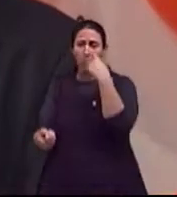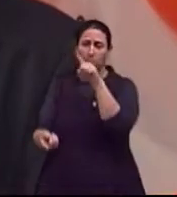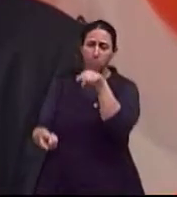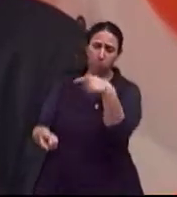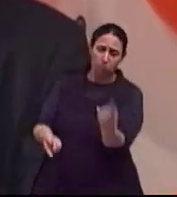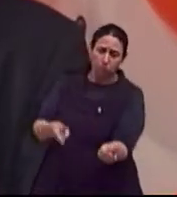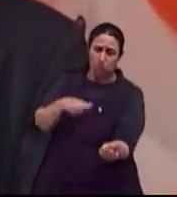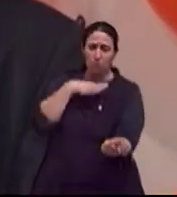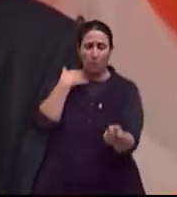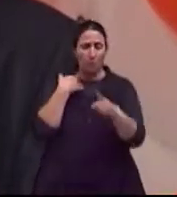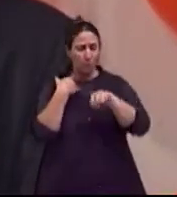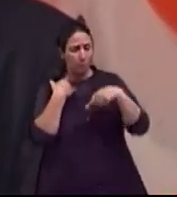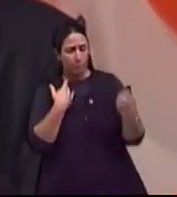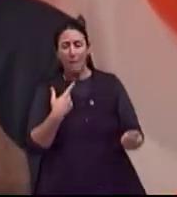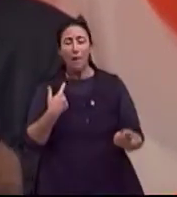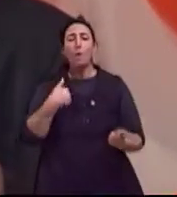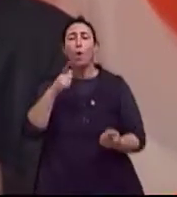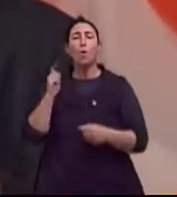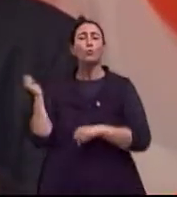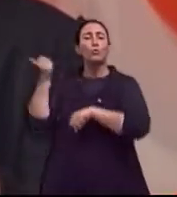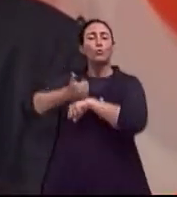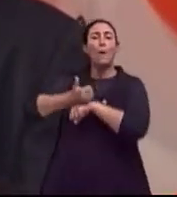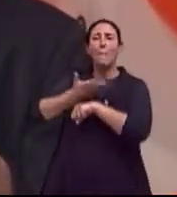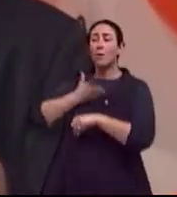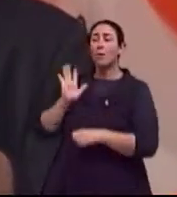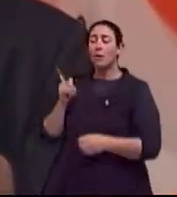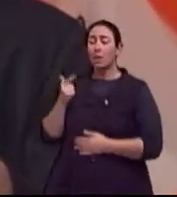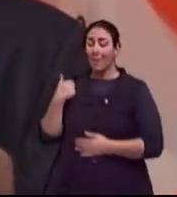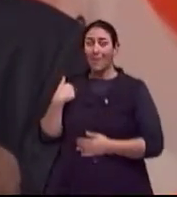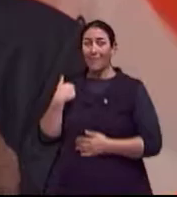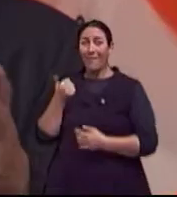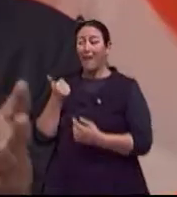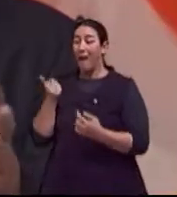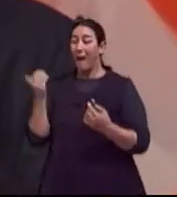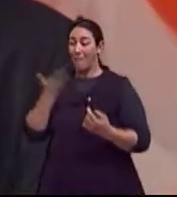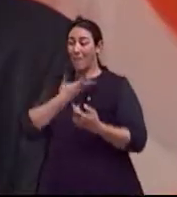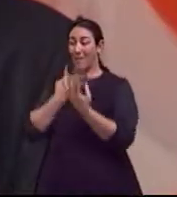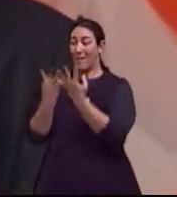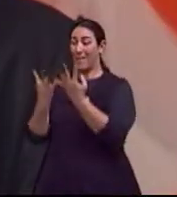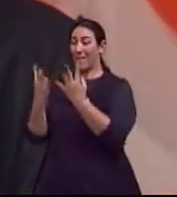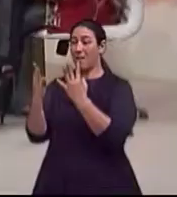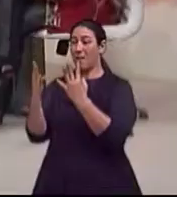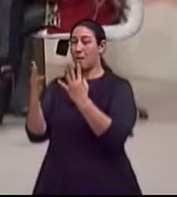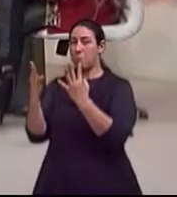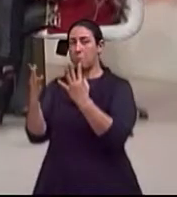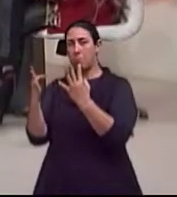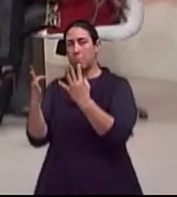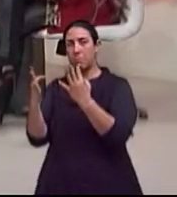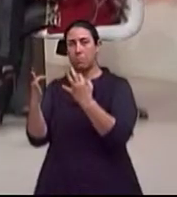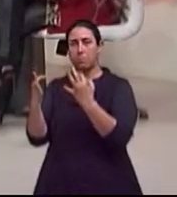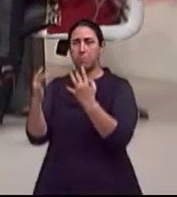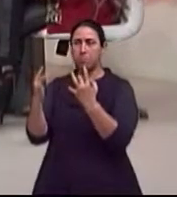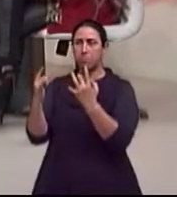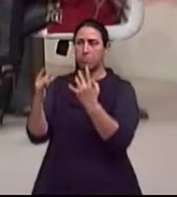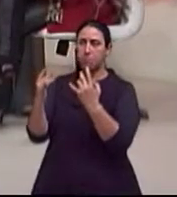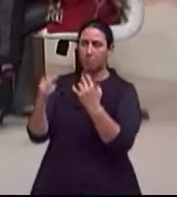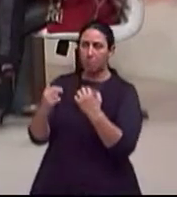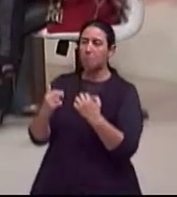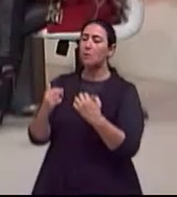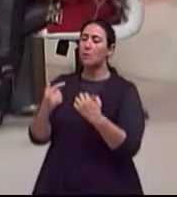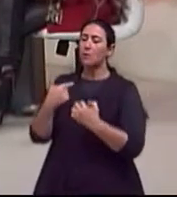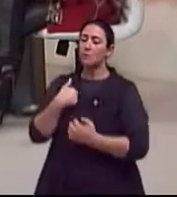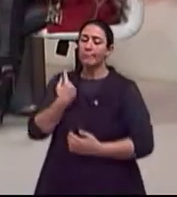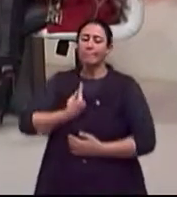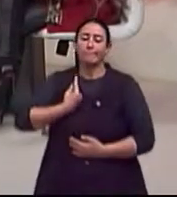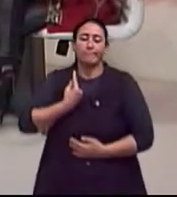repõe essas amizades. Então, ele vai ficando isolado porque os amigos foram morrendo. Diferente para as mulheres. E diferente das mulheres, que